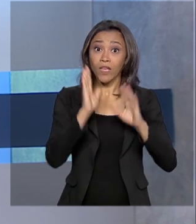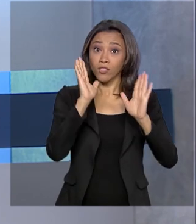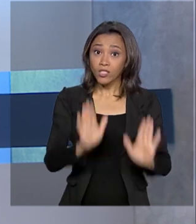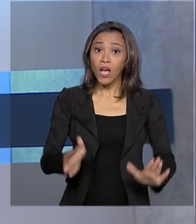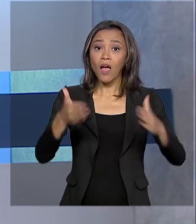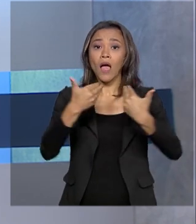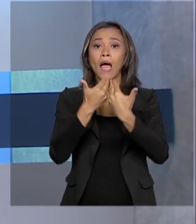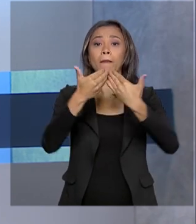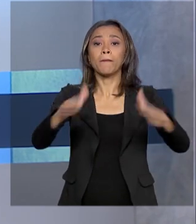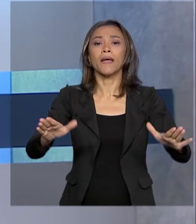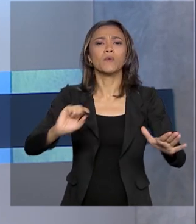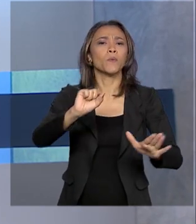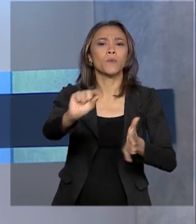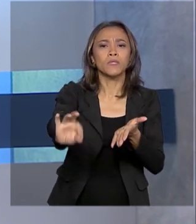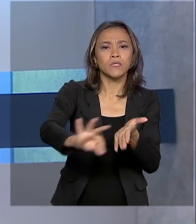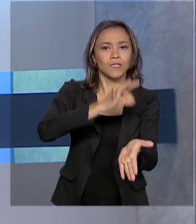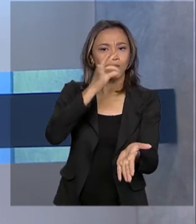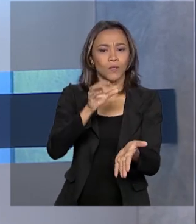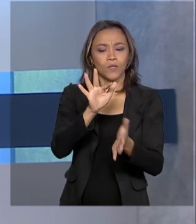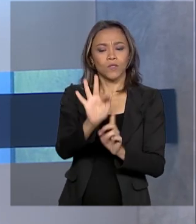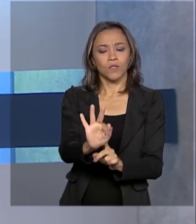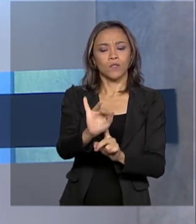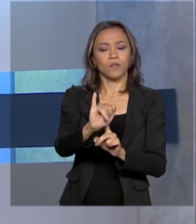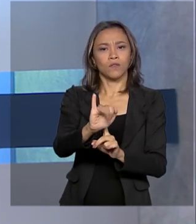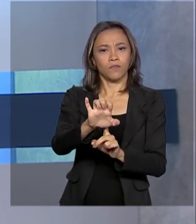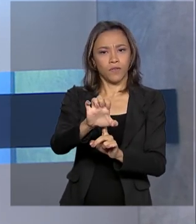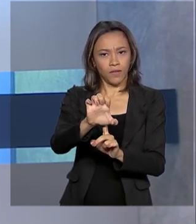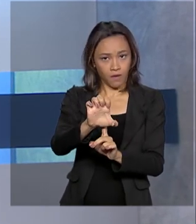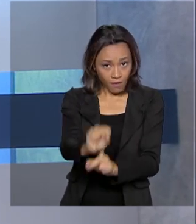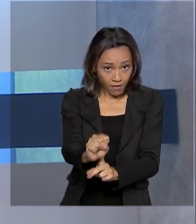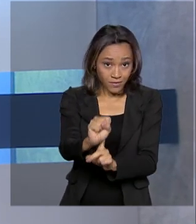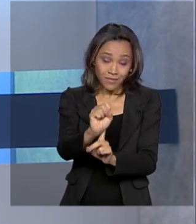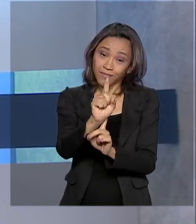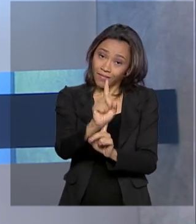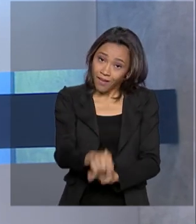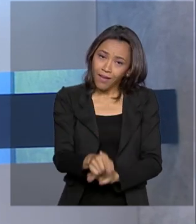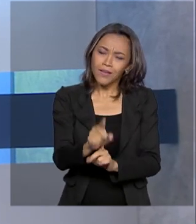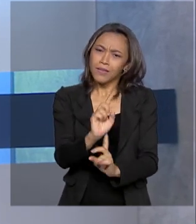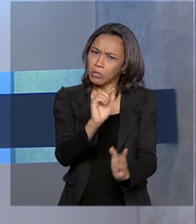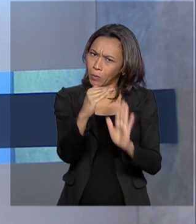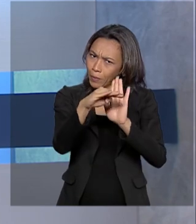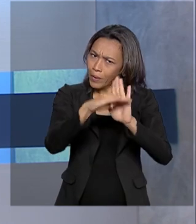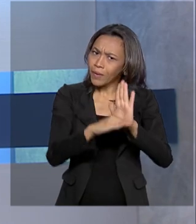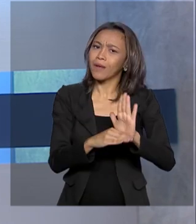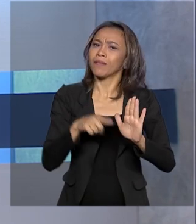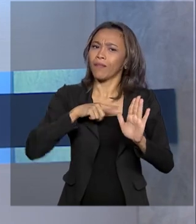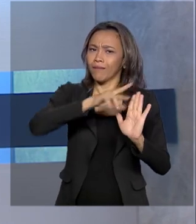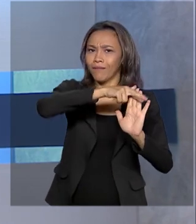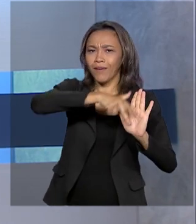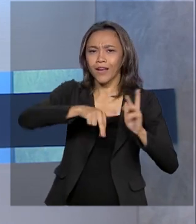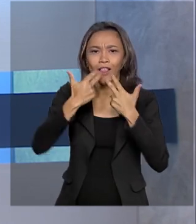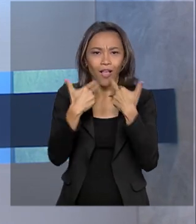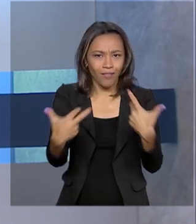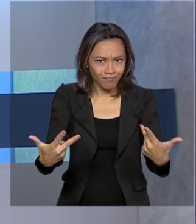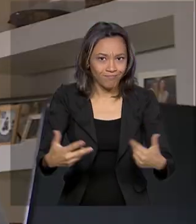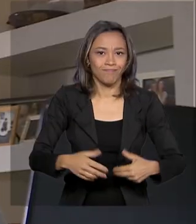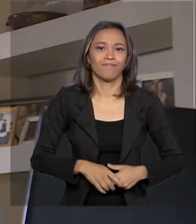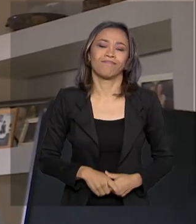abertas as inscrições para o FIES, o Fundo de Financiamento Estudantil. E o programa conta com várias novidades.